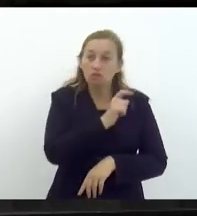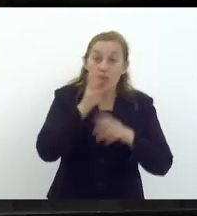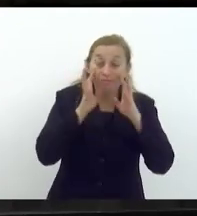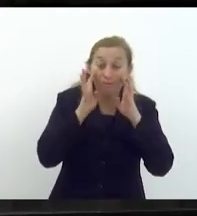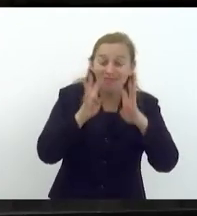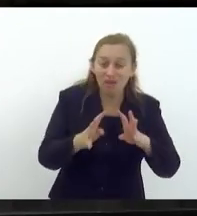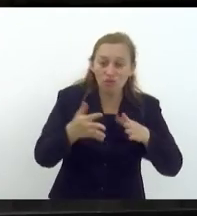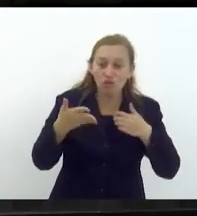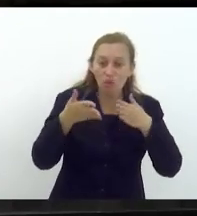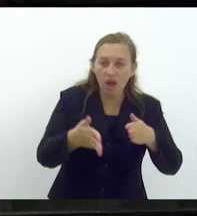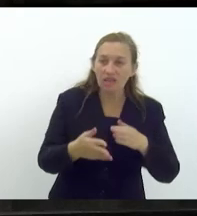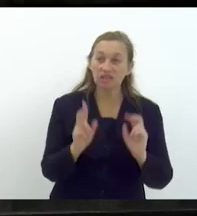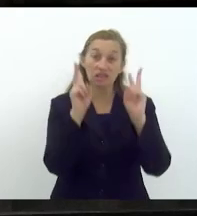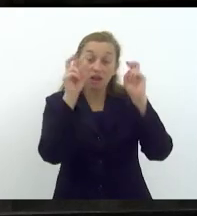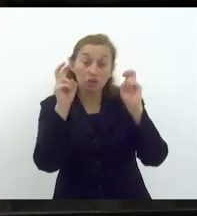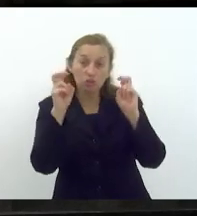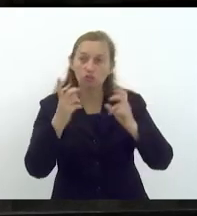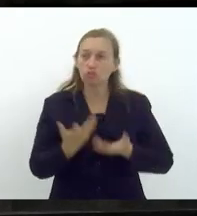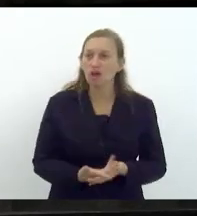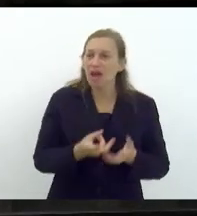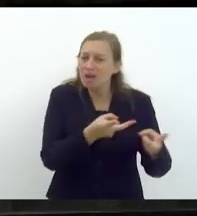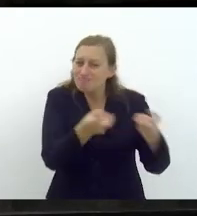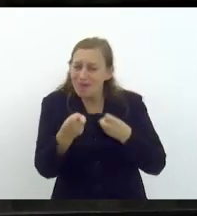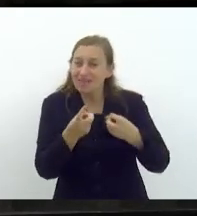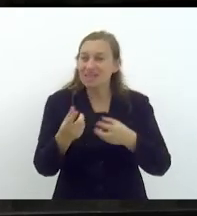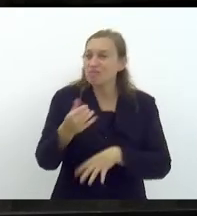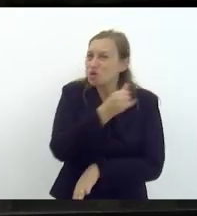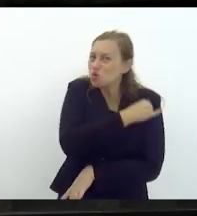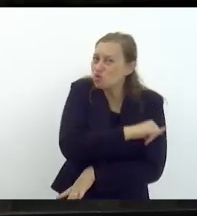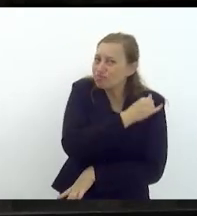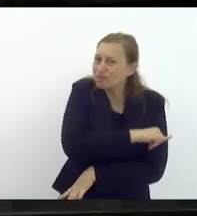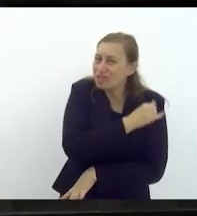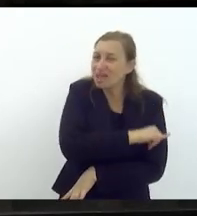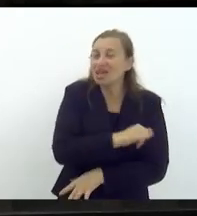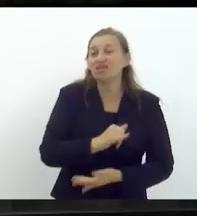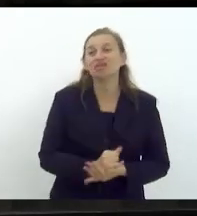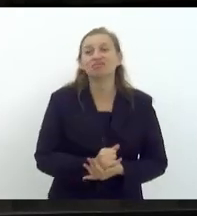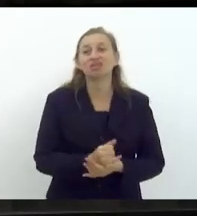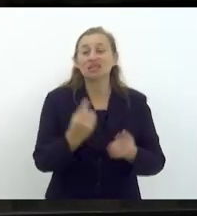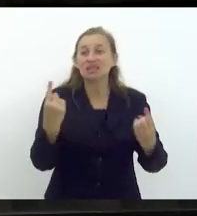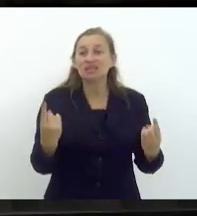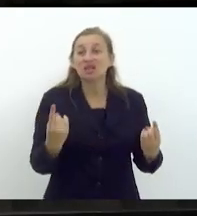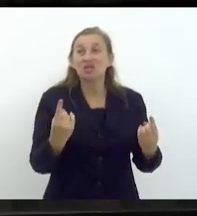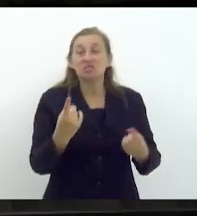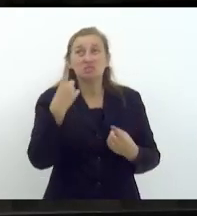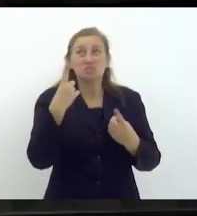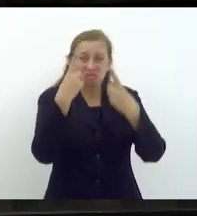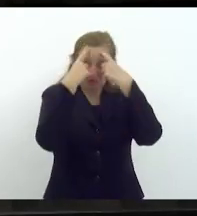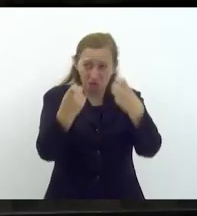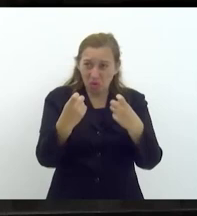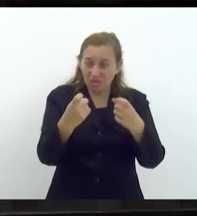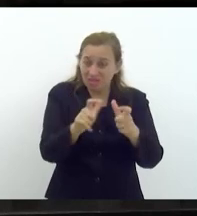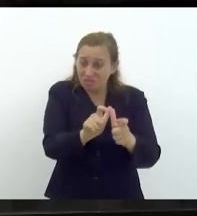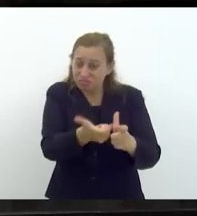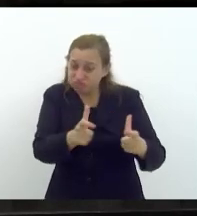voltada para isso. mas a percebe que o Rio de Janeiro enfrenta um momento de violência muito grande.